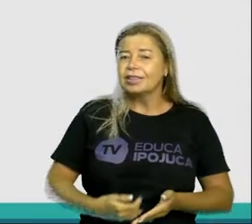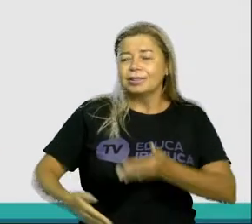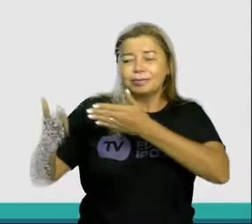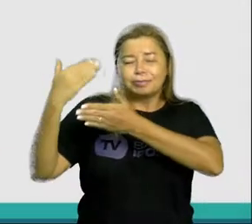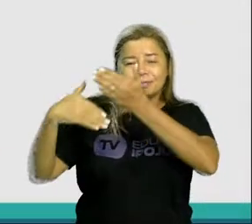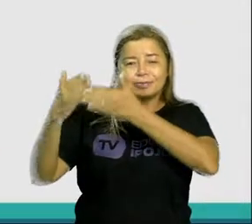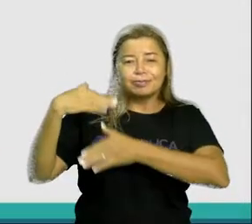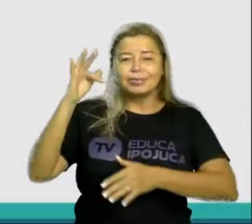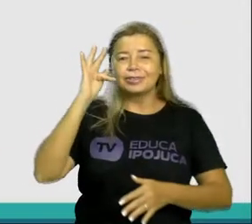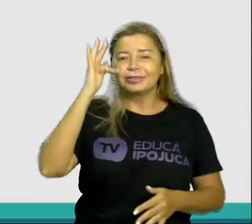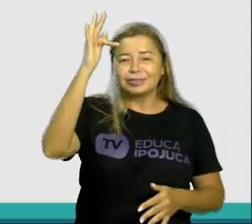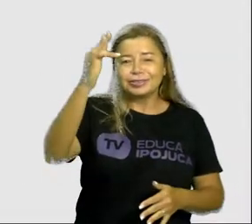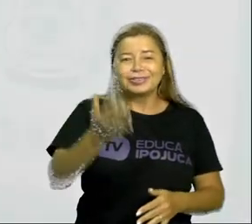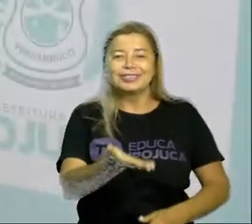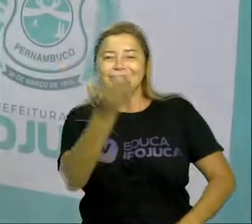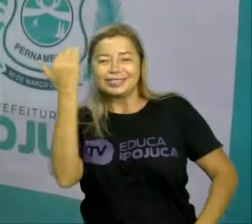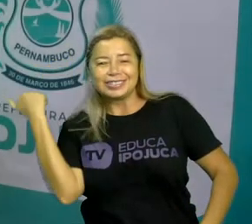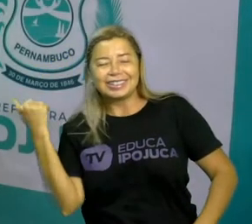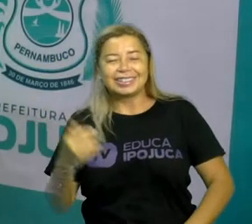Vamos lá?